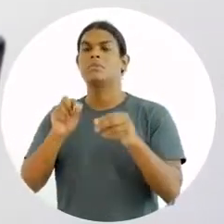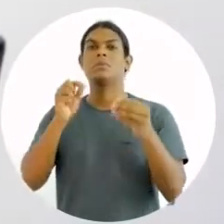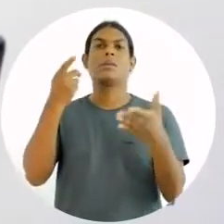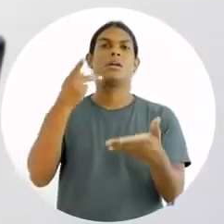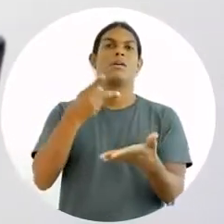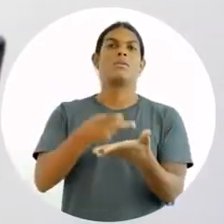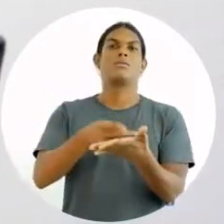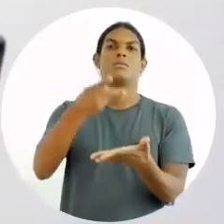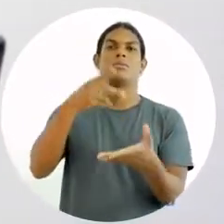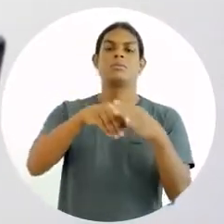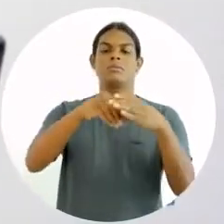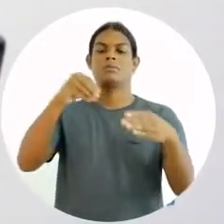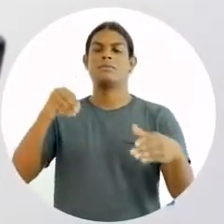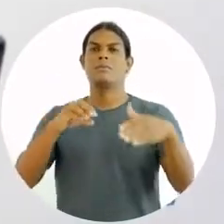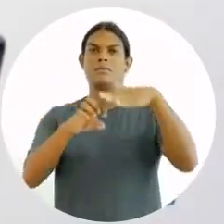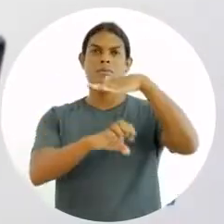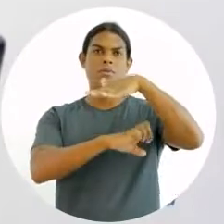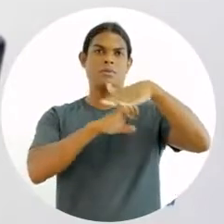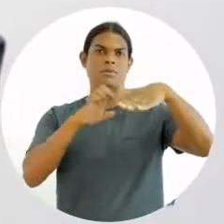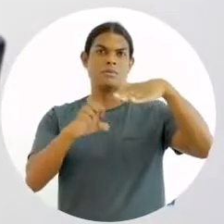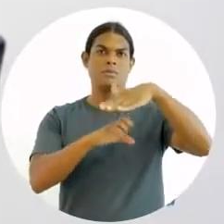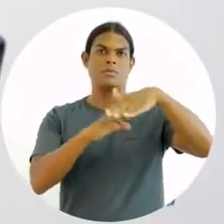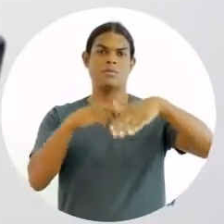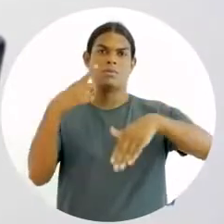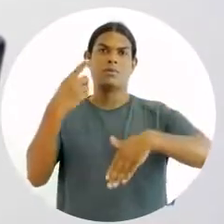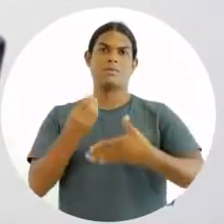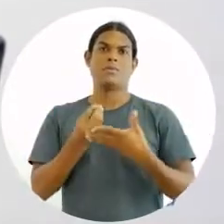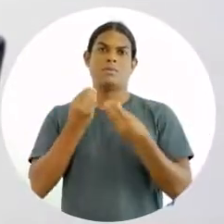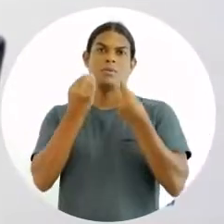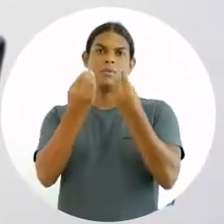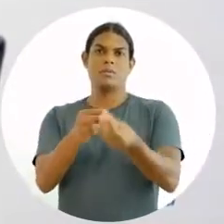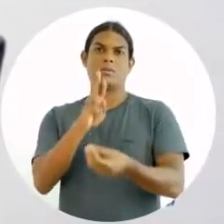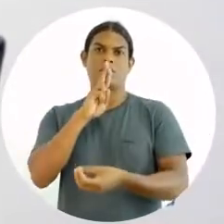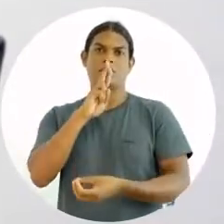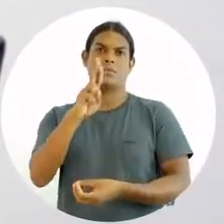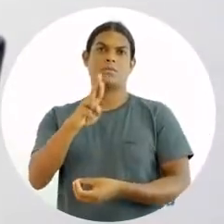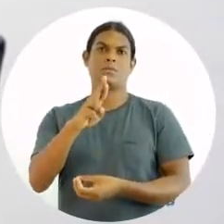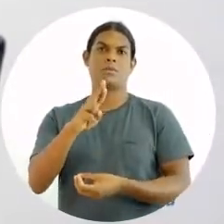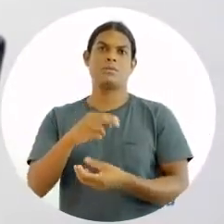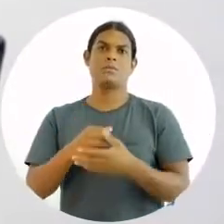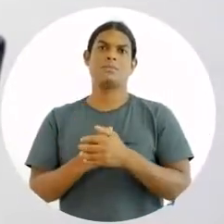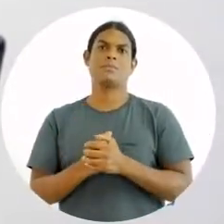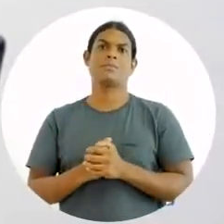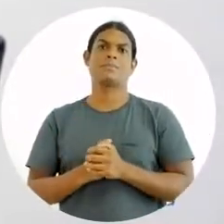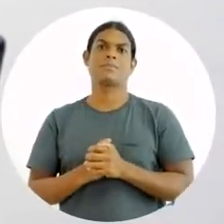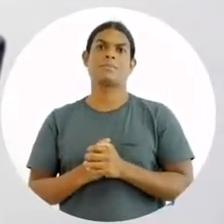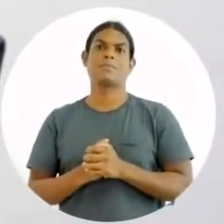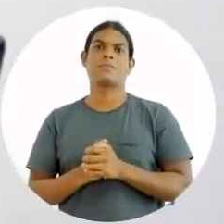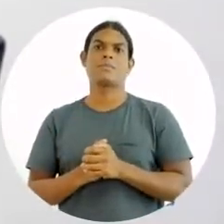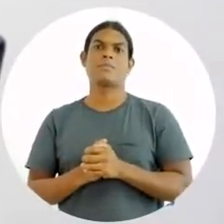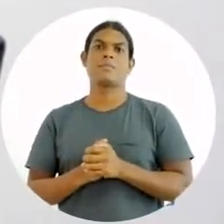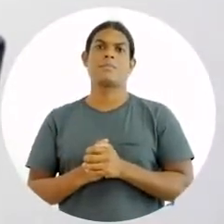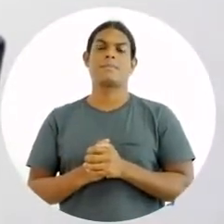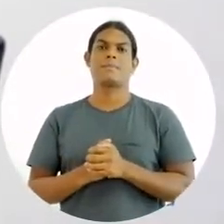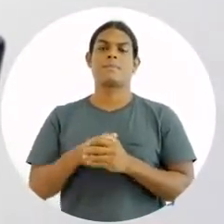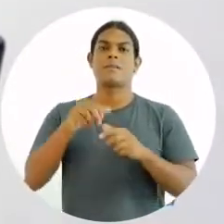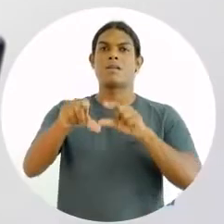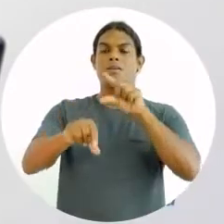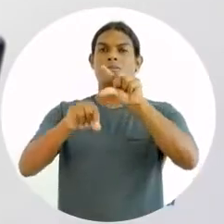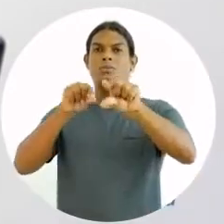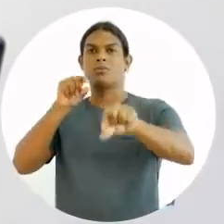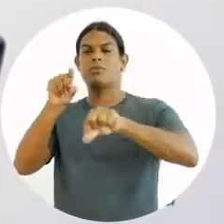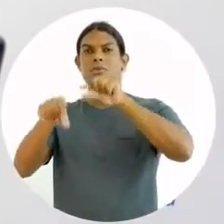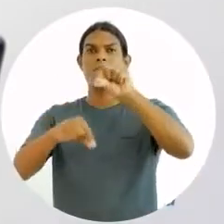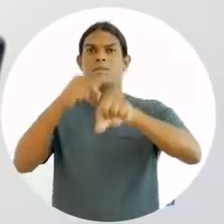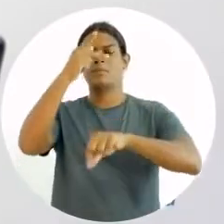da minha empresa, até para que eu possa dar um resultado para os meus colaboradores atuais. Processo de recrutamento e